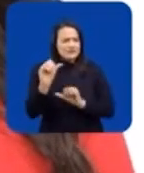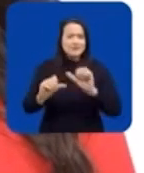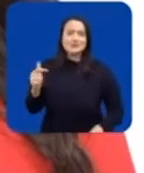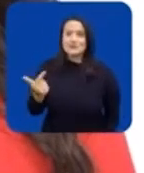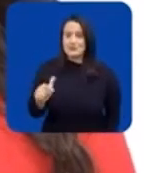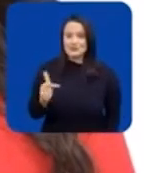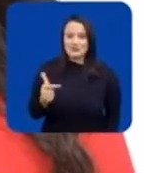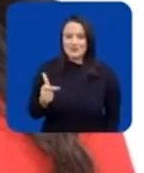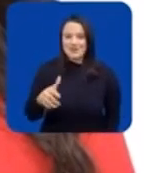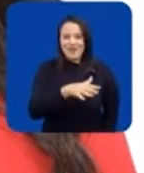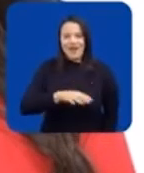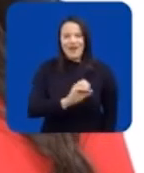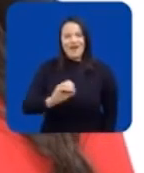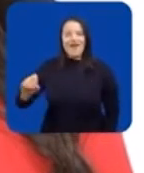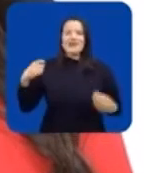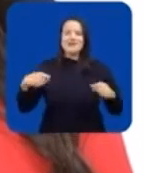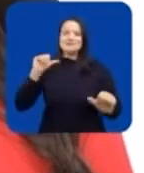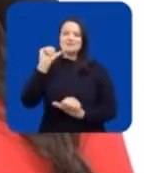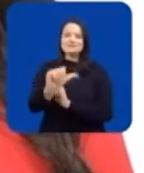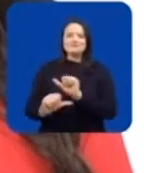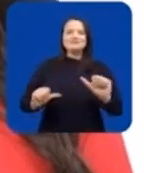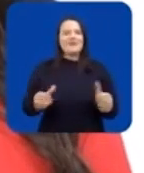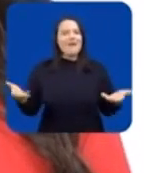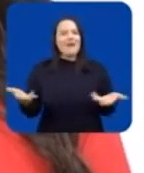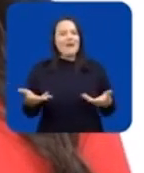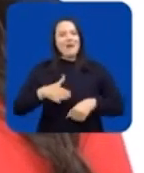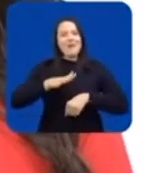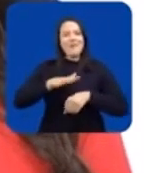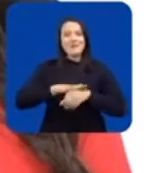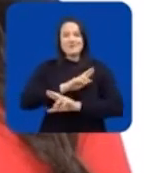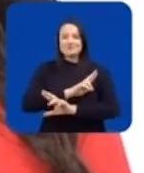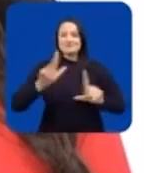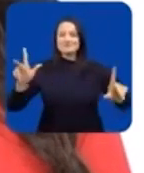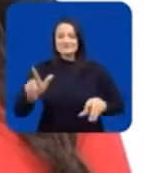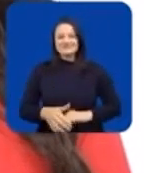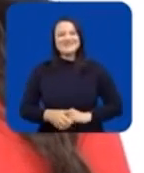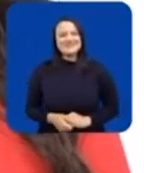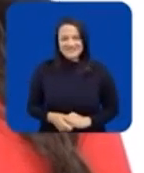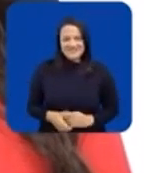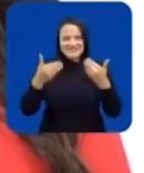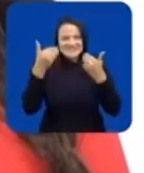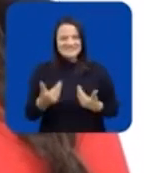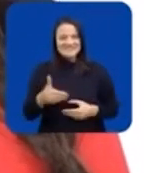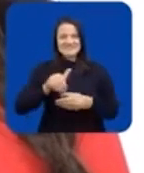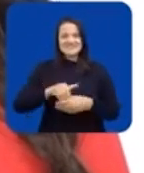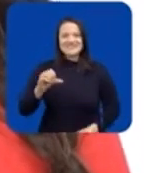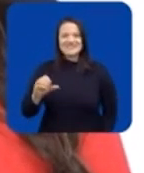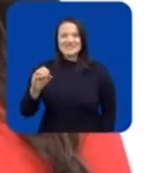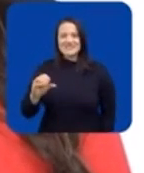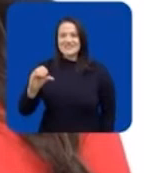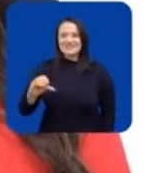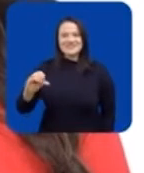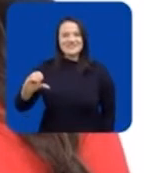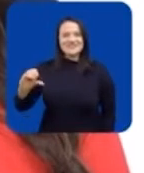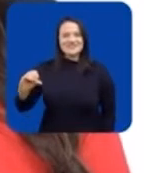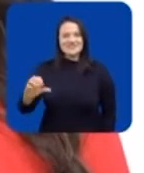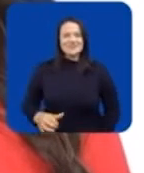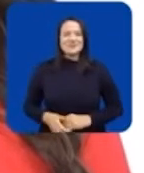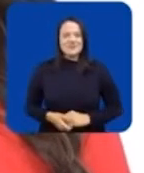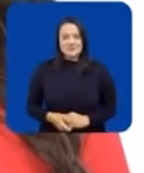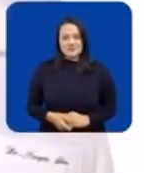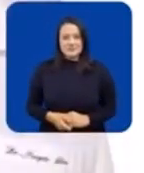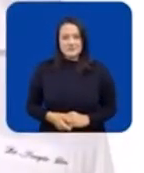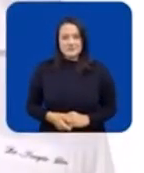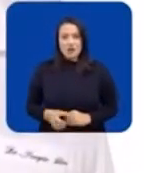desafia, não te transforma. A Zona Oeste precisa de mudança. Chegou a hora de renovar. Daniel Oliveira, 90-999.